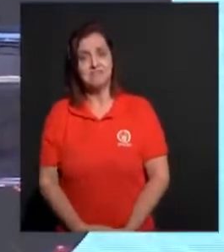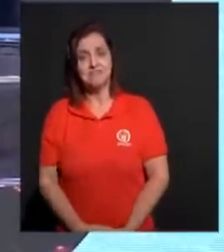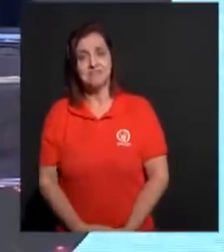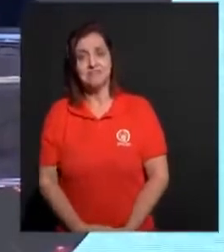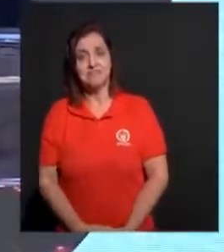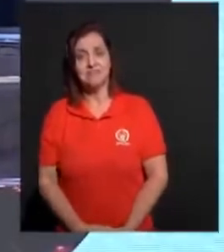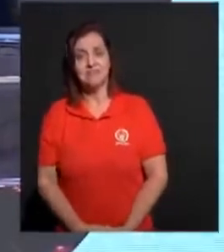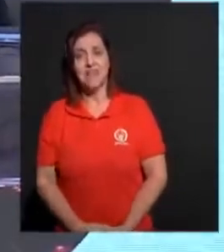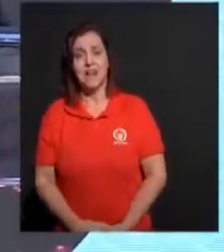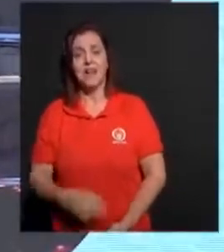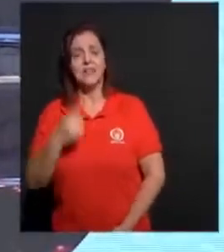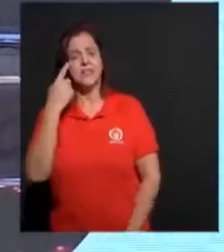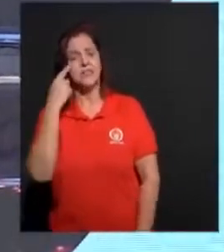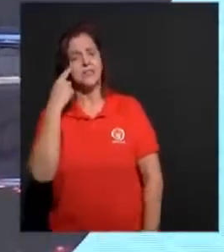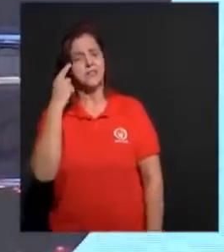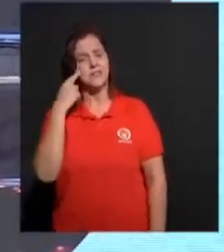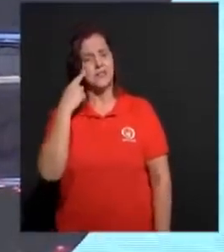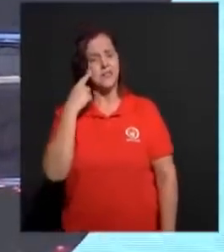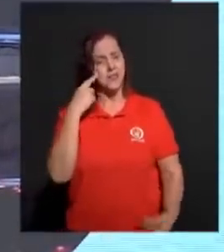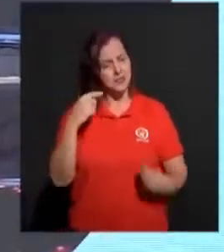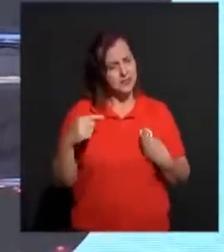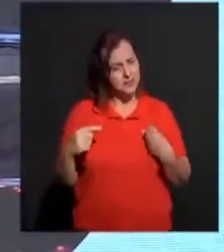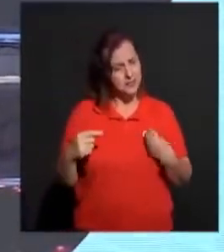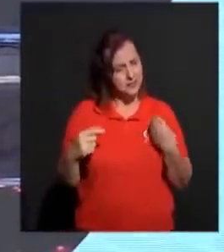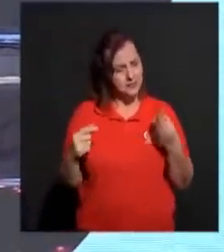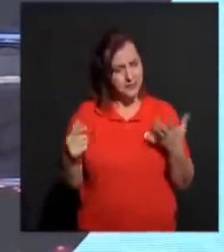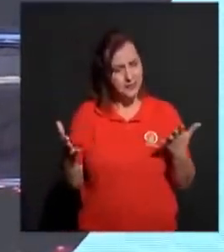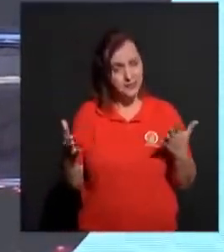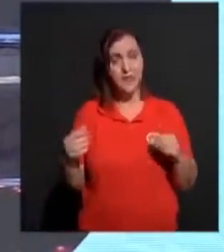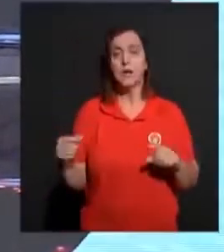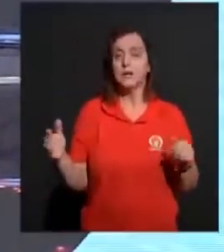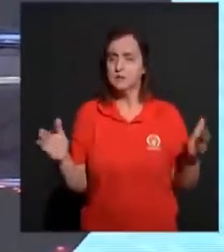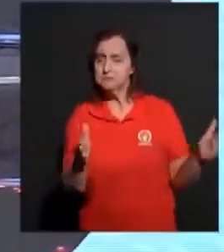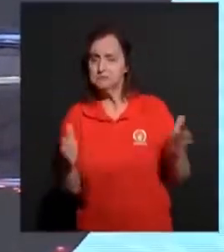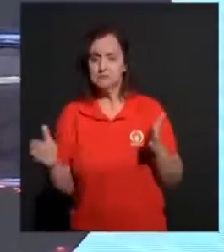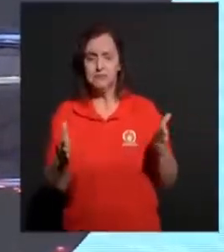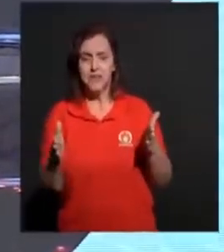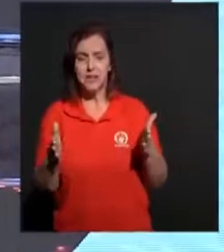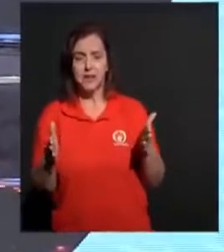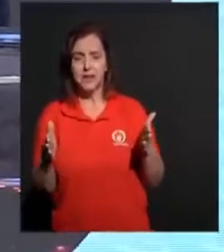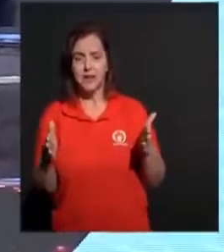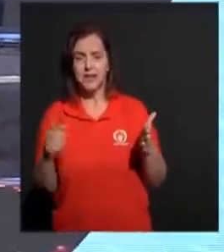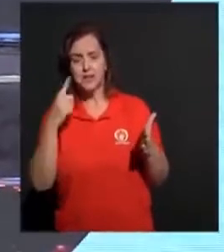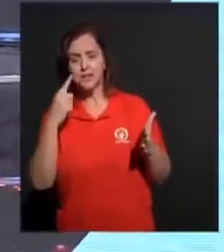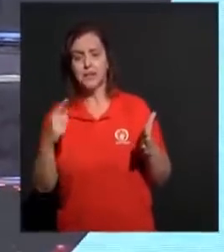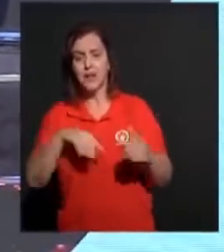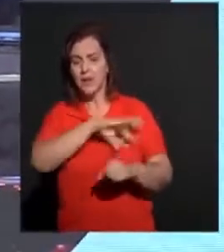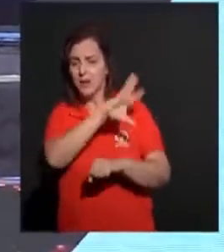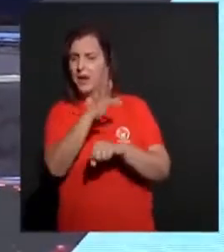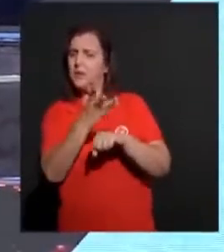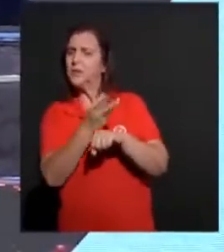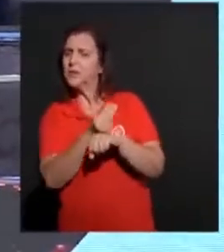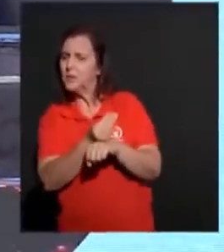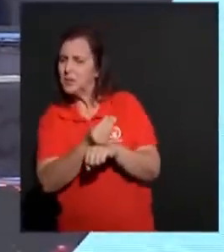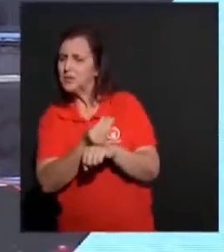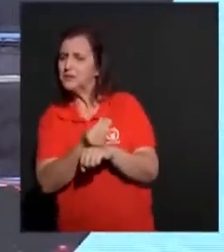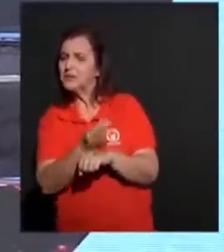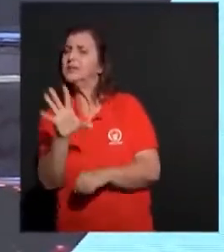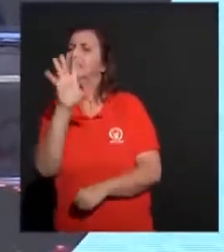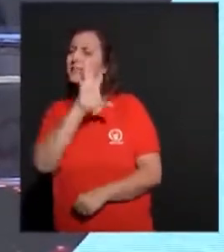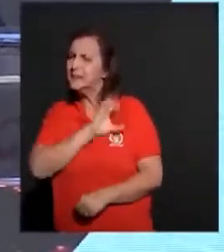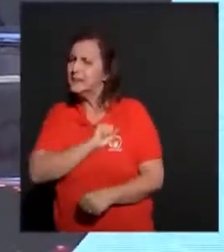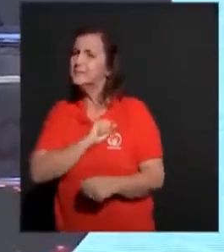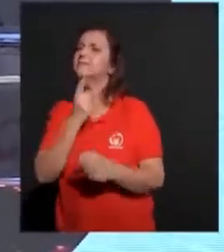Aí nós olhamos o nosso contexto de hoje. E observamos. Será que nós temos visto uma noiva. Que ama a vinda de Cristo. Que tem andado.